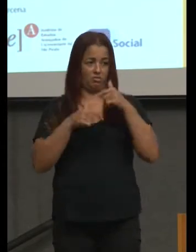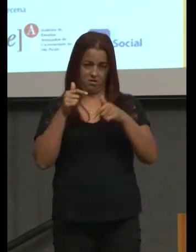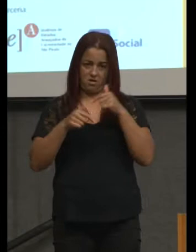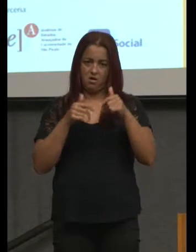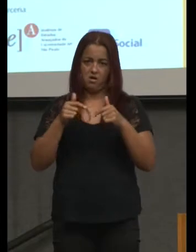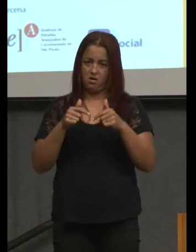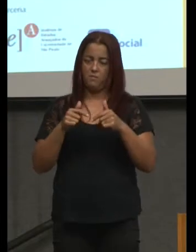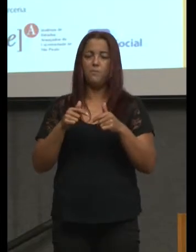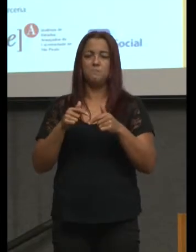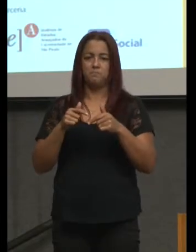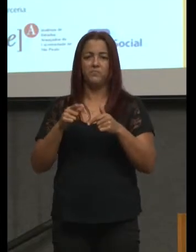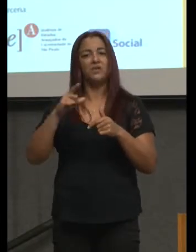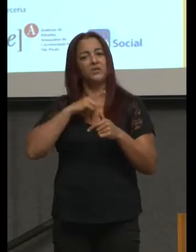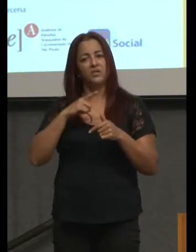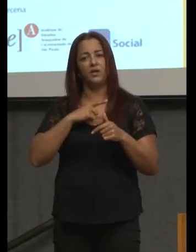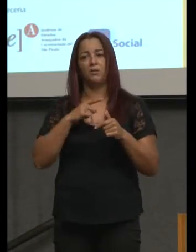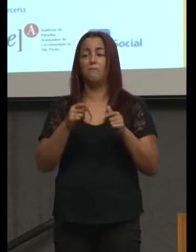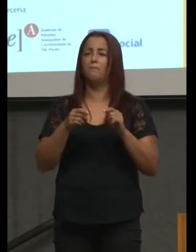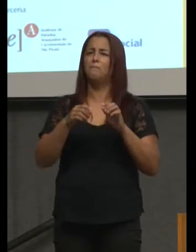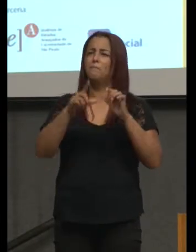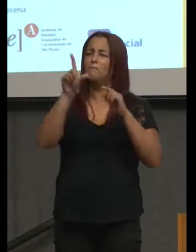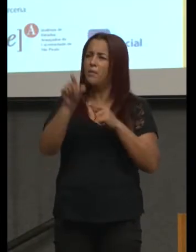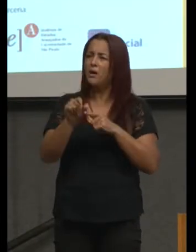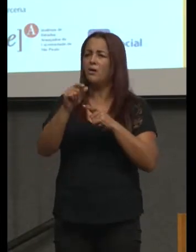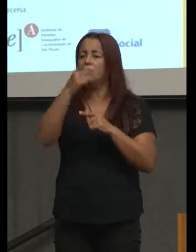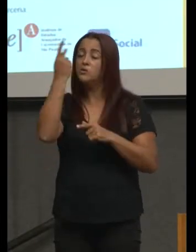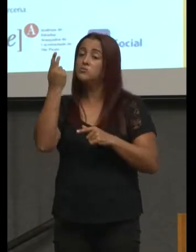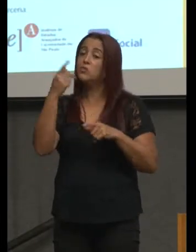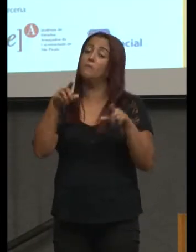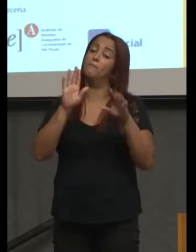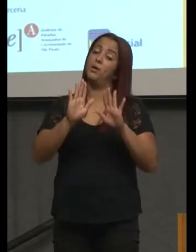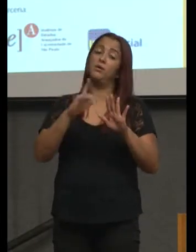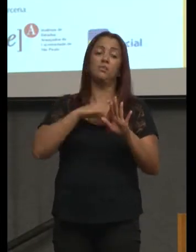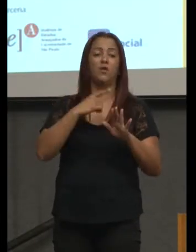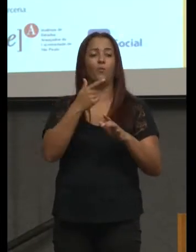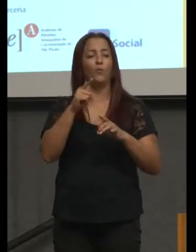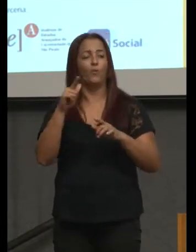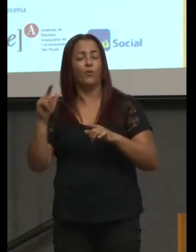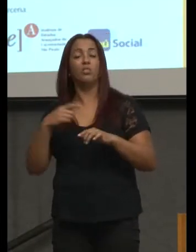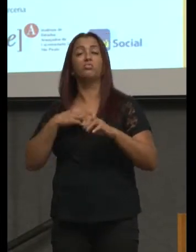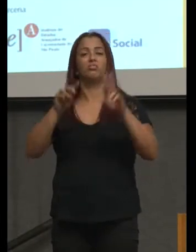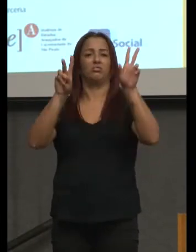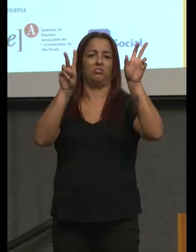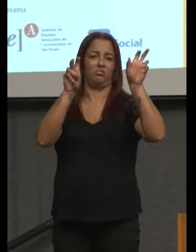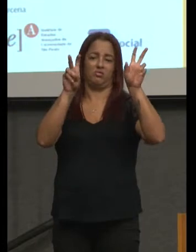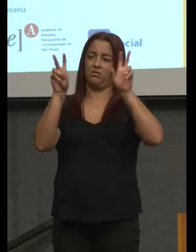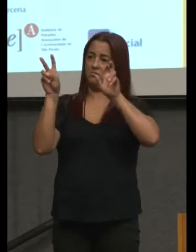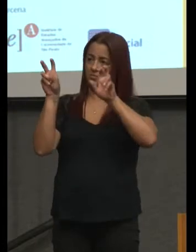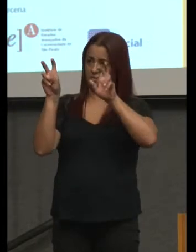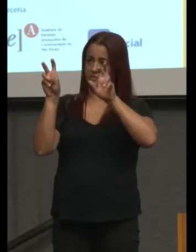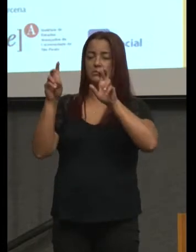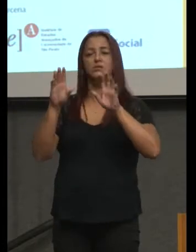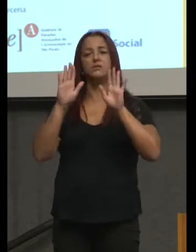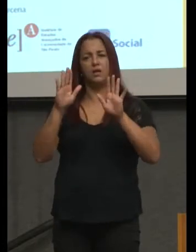com menos gente, com certos temas. Coisas que vocês já podem também sugerir. Talvez ajudar a pensar isso. Não